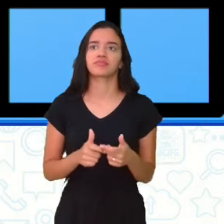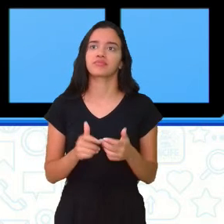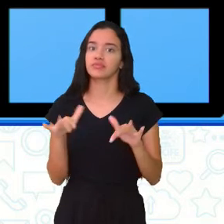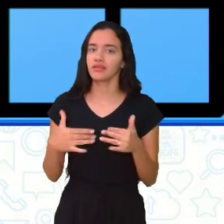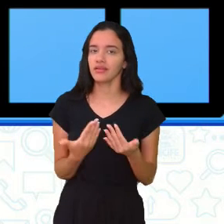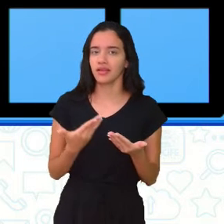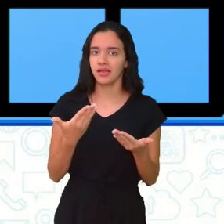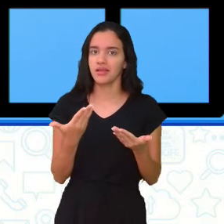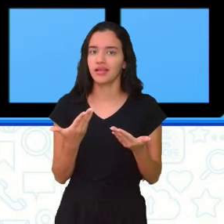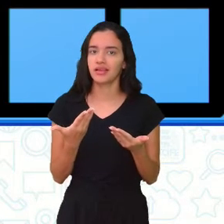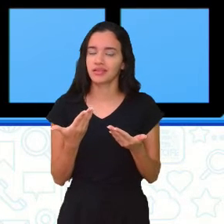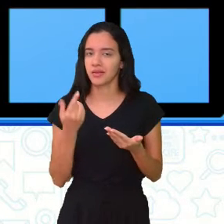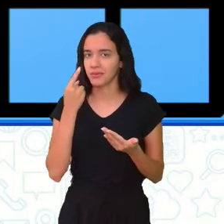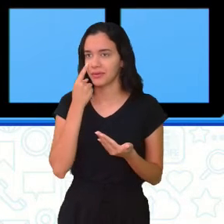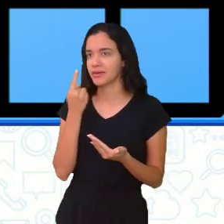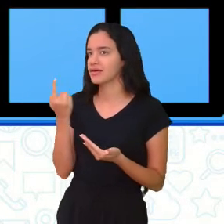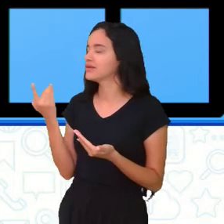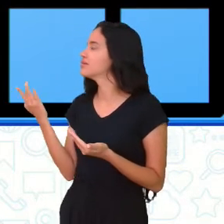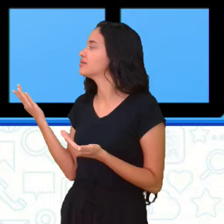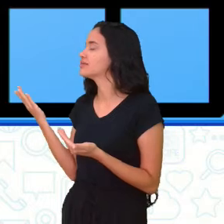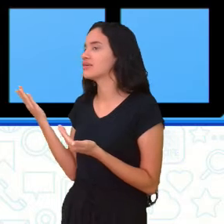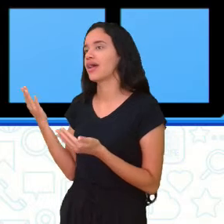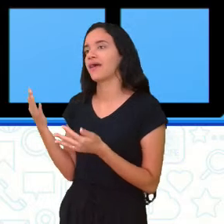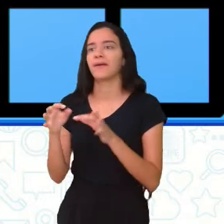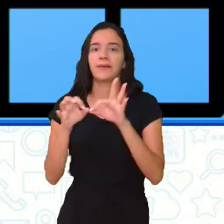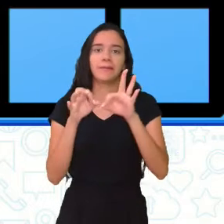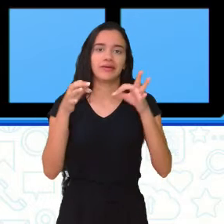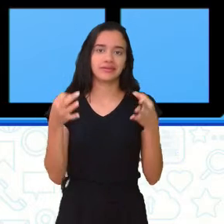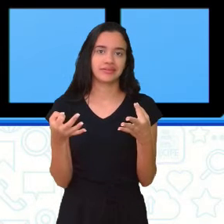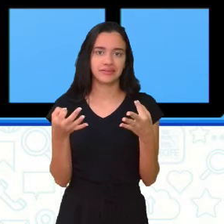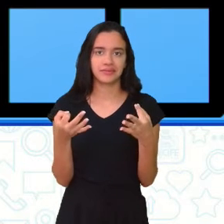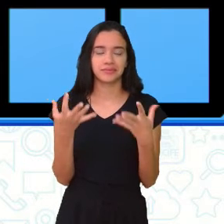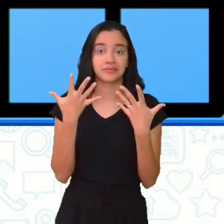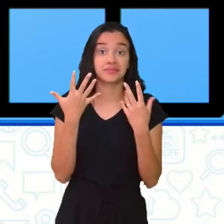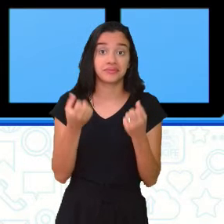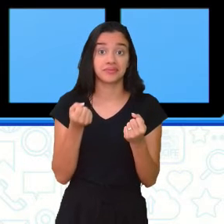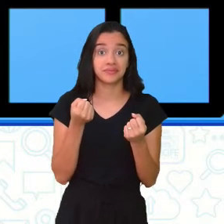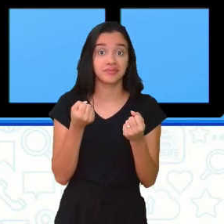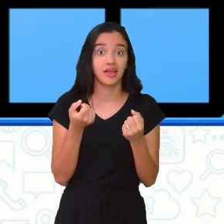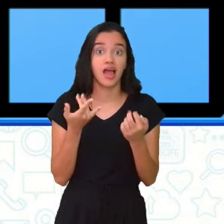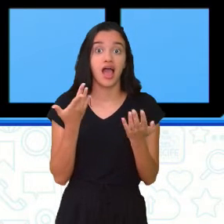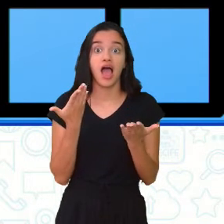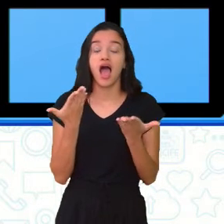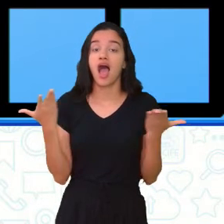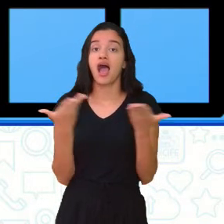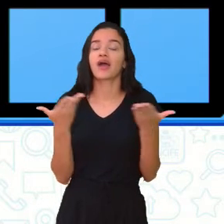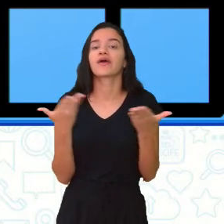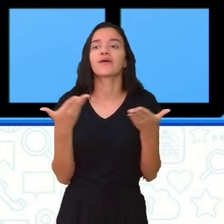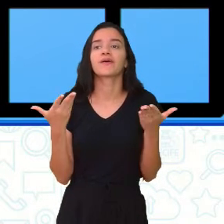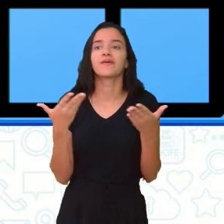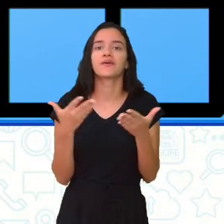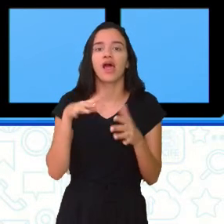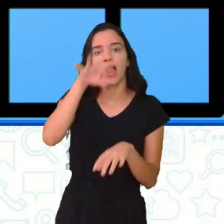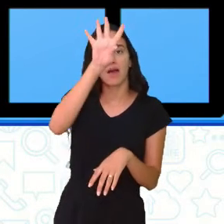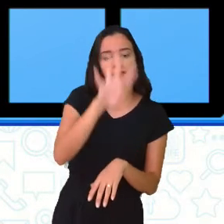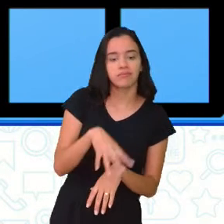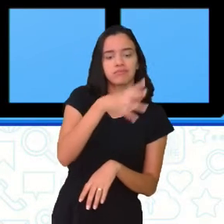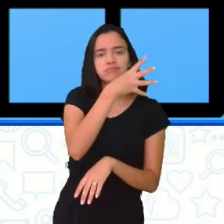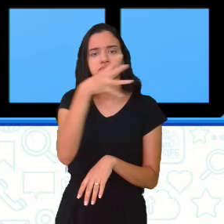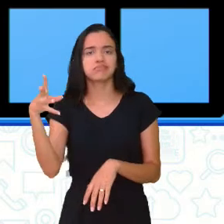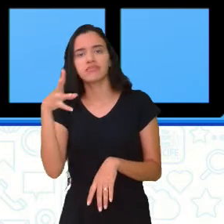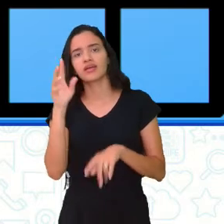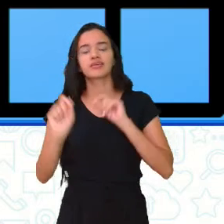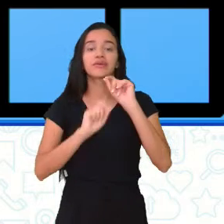Opa! E esse aqui? Esse é o mais simples. Vamos entrar agora na malha quadriculada, né? Que é a